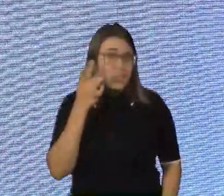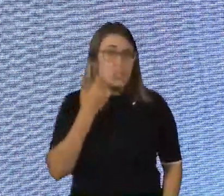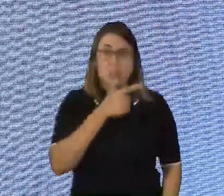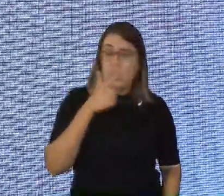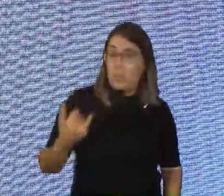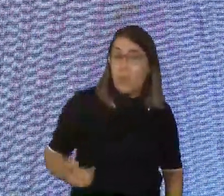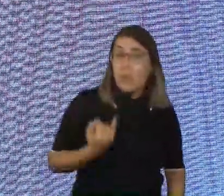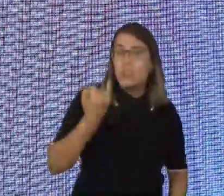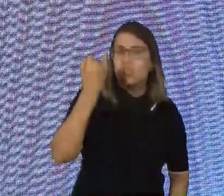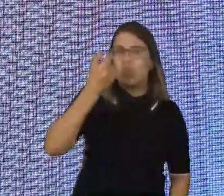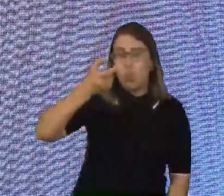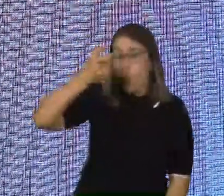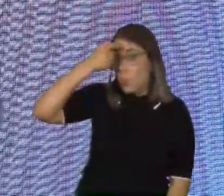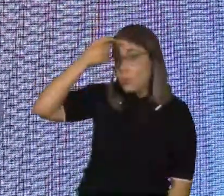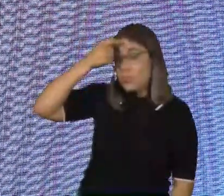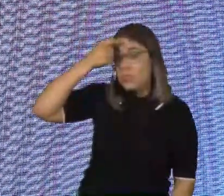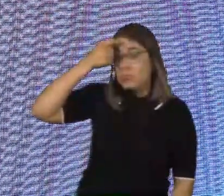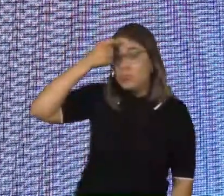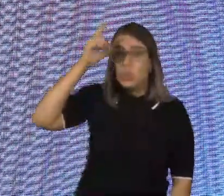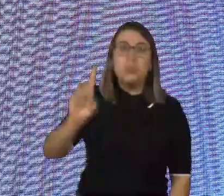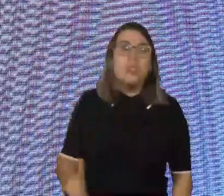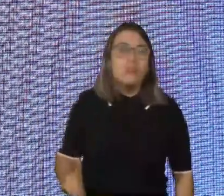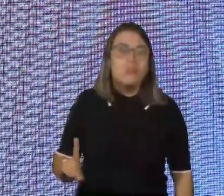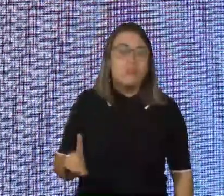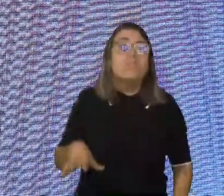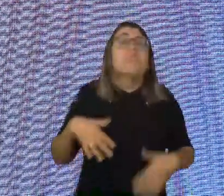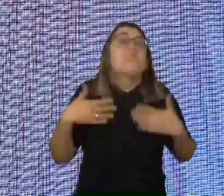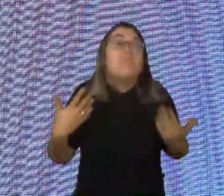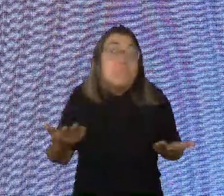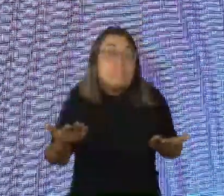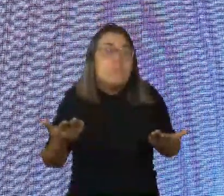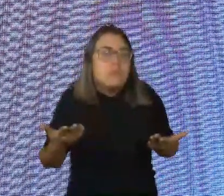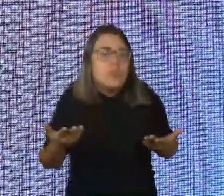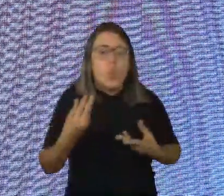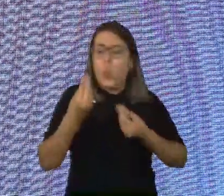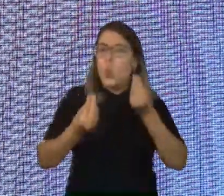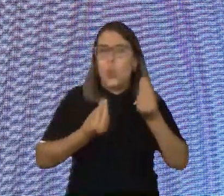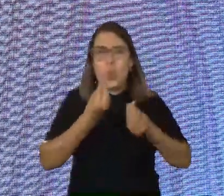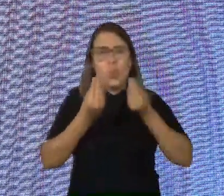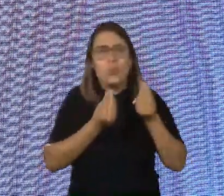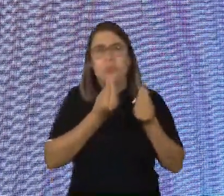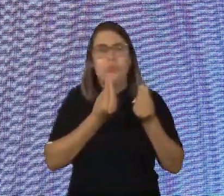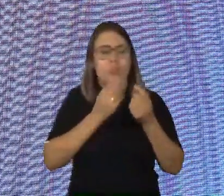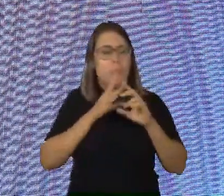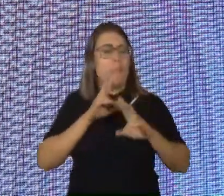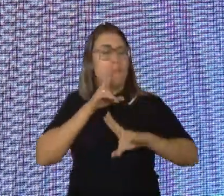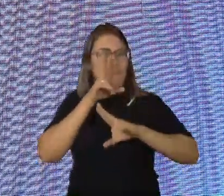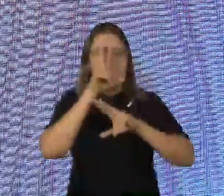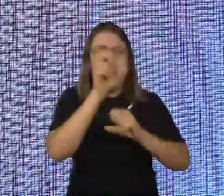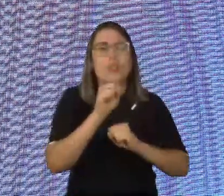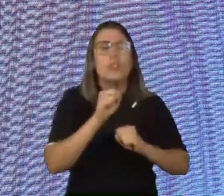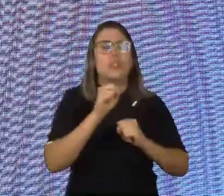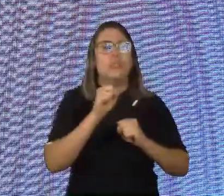com a consciência dos seus próprios direitos? Então, vamos lá. Processo de se tornar mais forte, mais